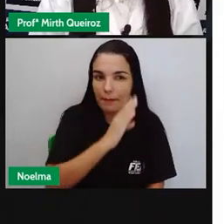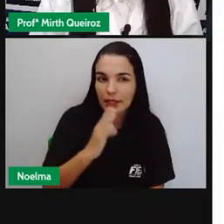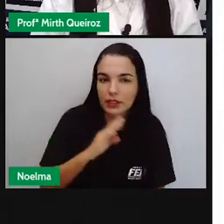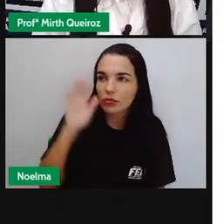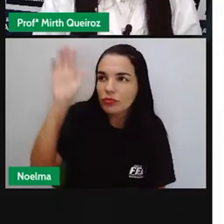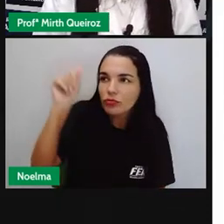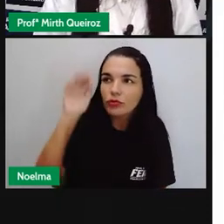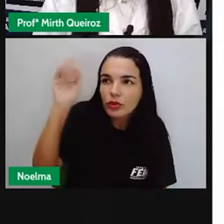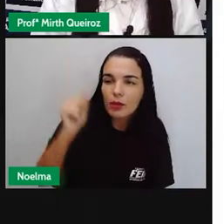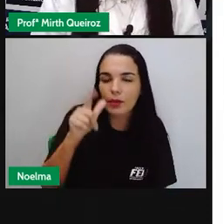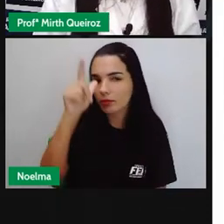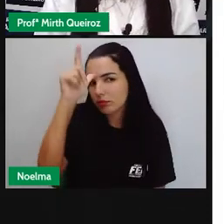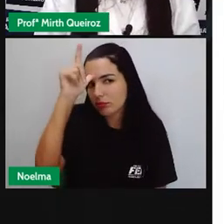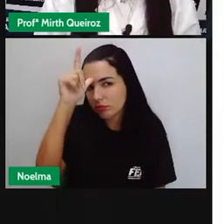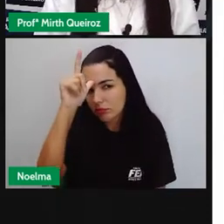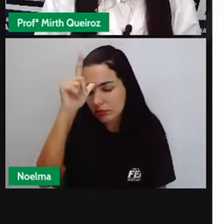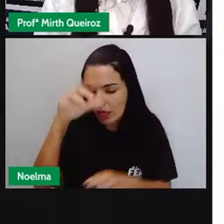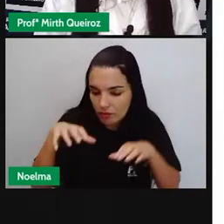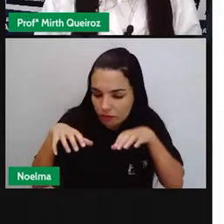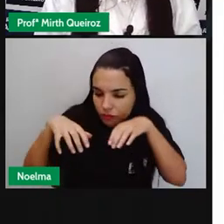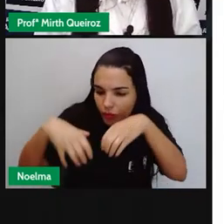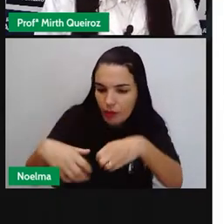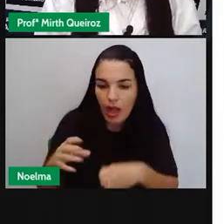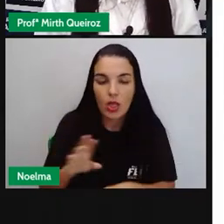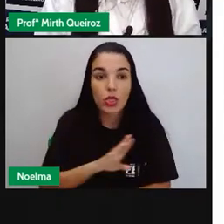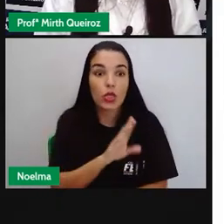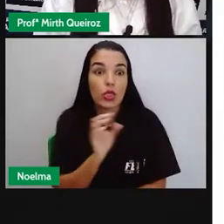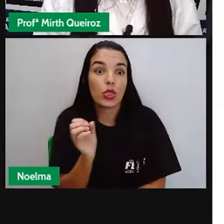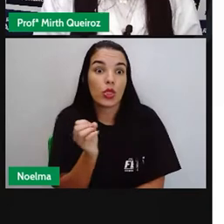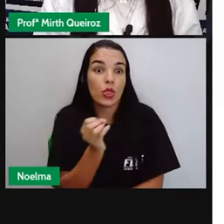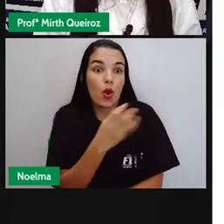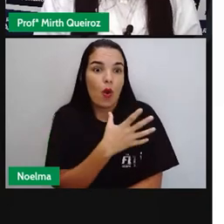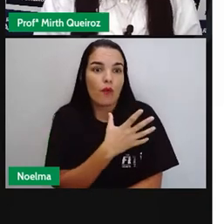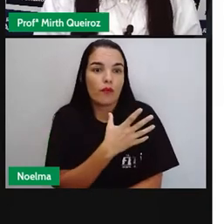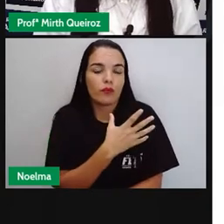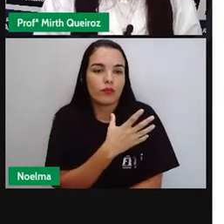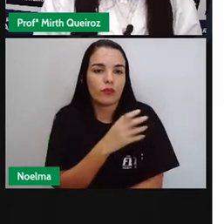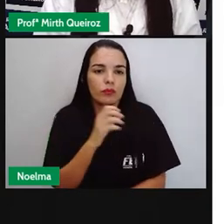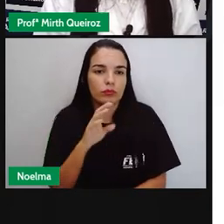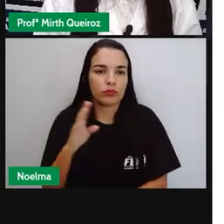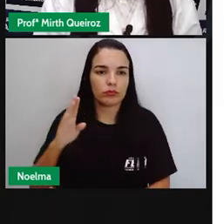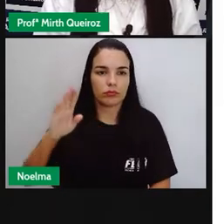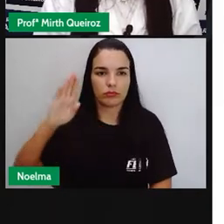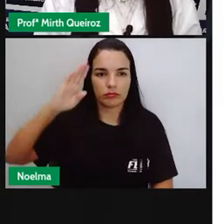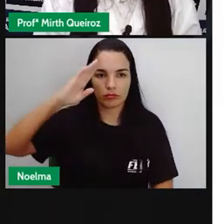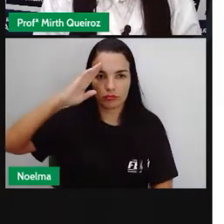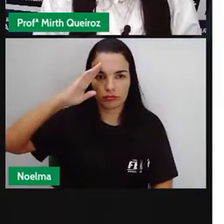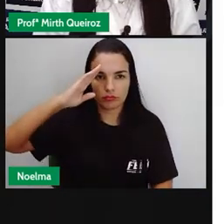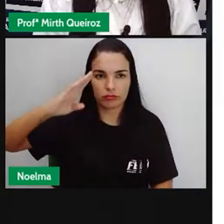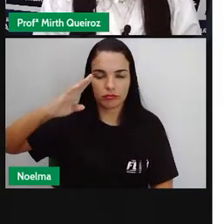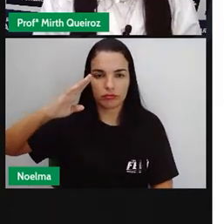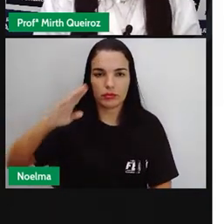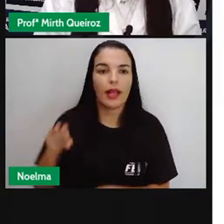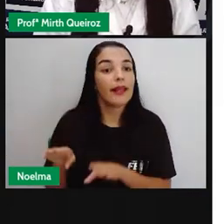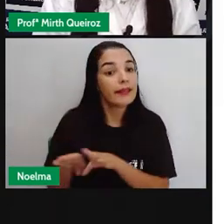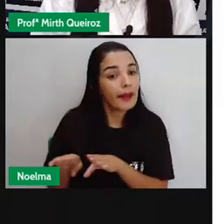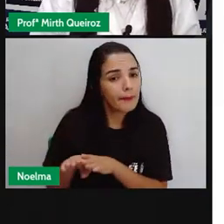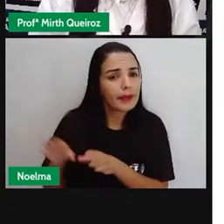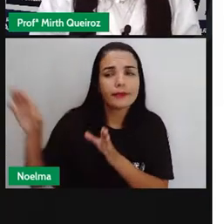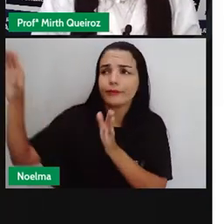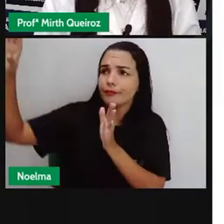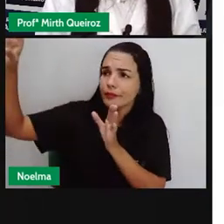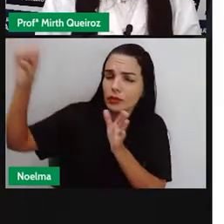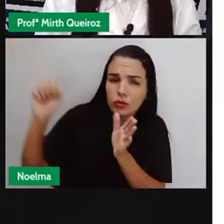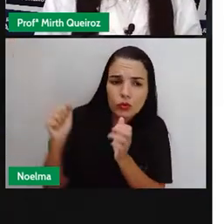mercenários alemães para formar aí o nosso novo exército. Além deles, vieram também famílias de lavradores para trabalhar